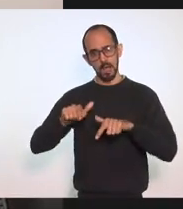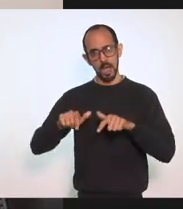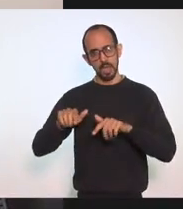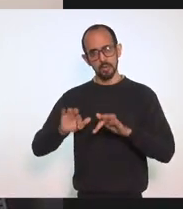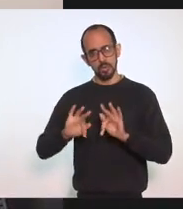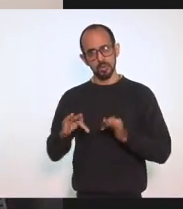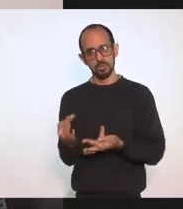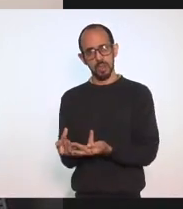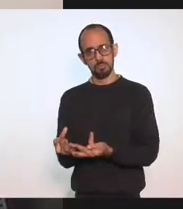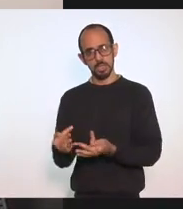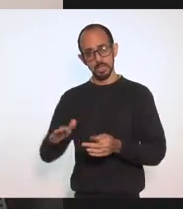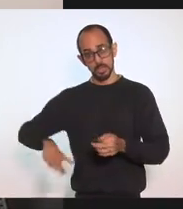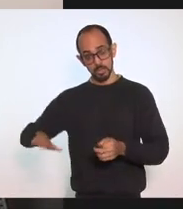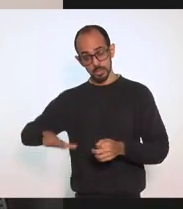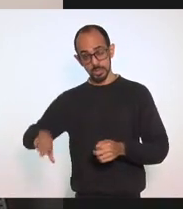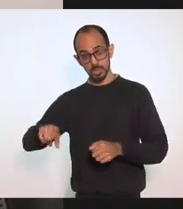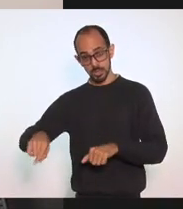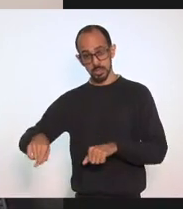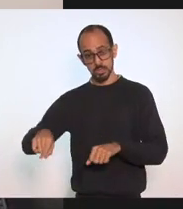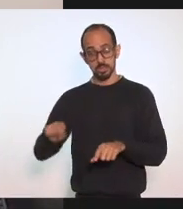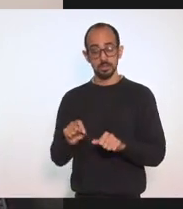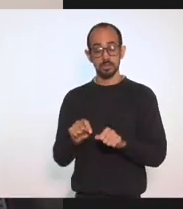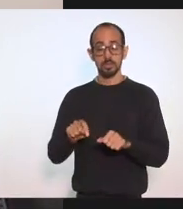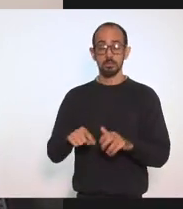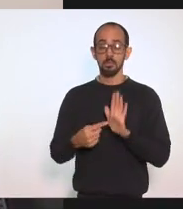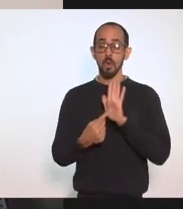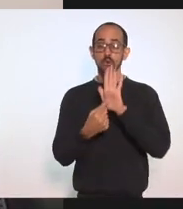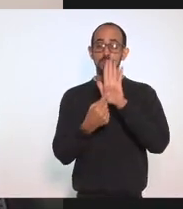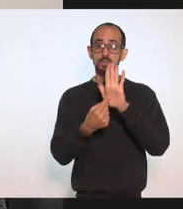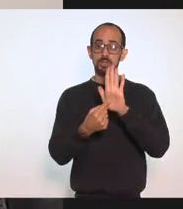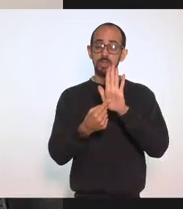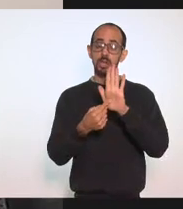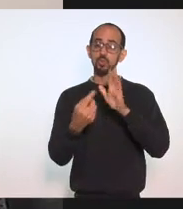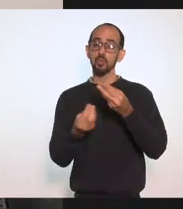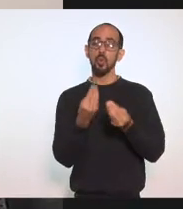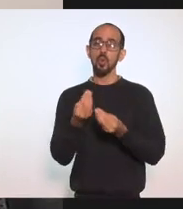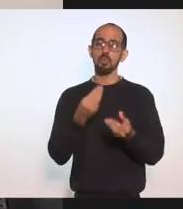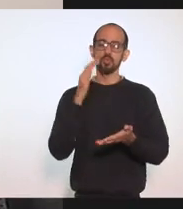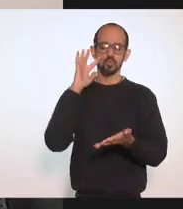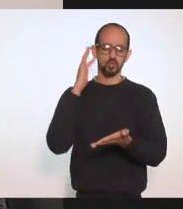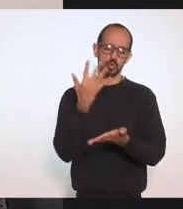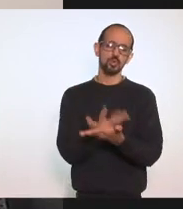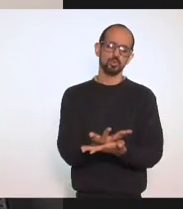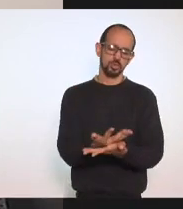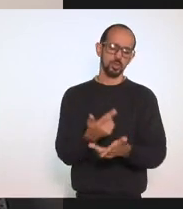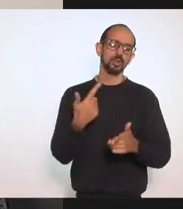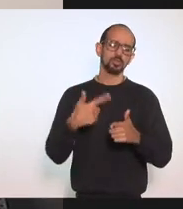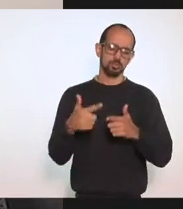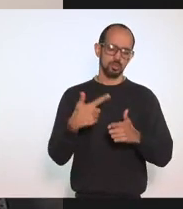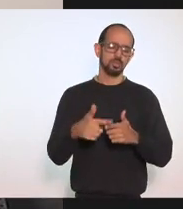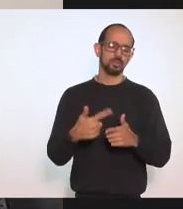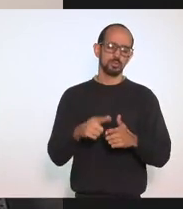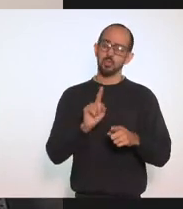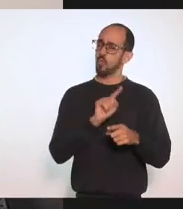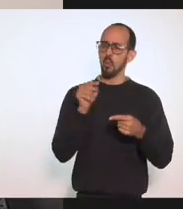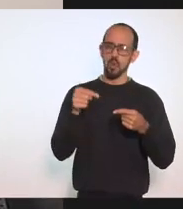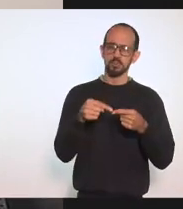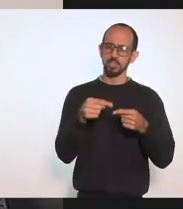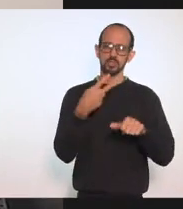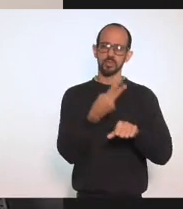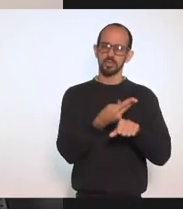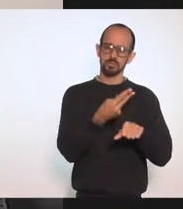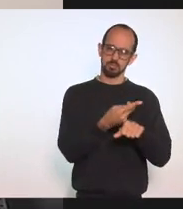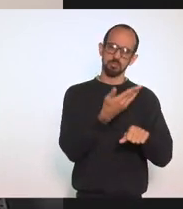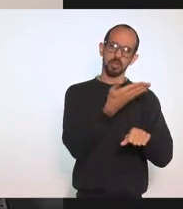boas práticas Amplificando O alcance Das soluções O objetivo Desta premiação